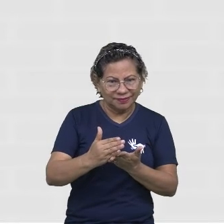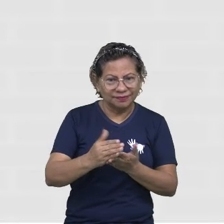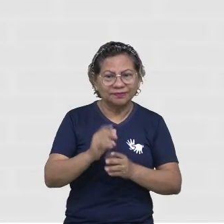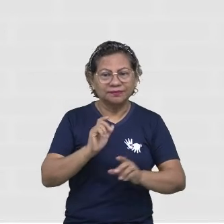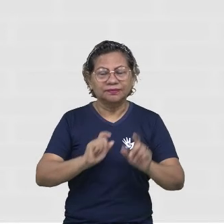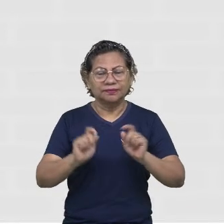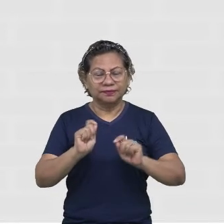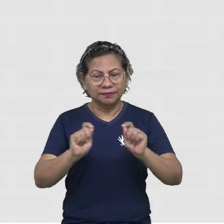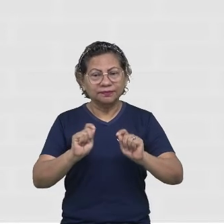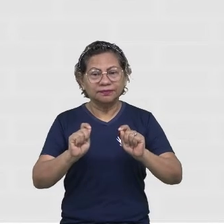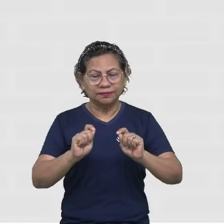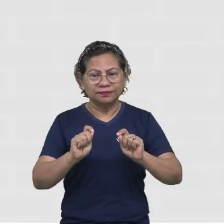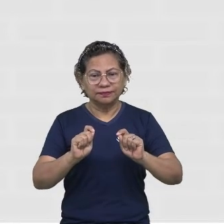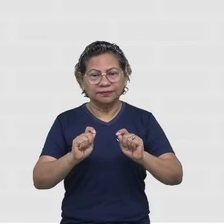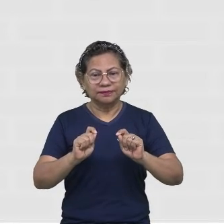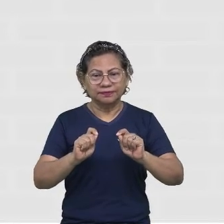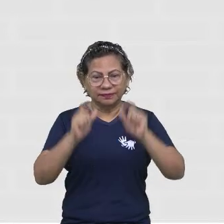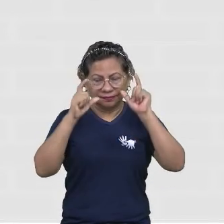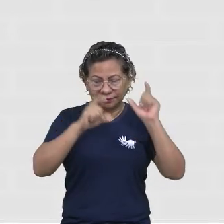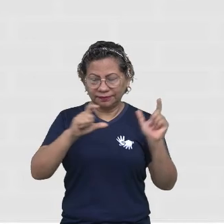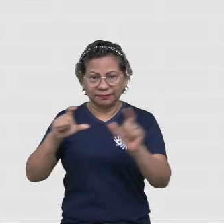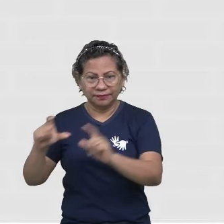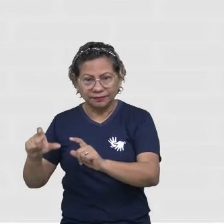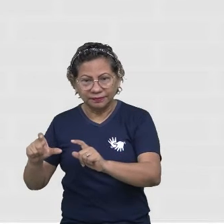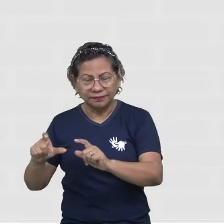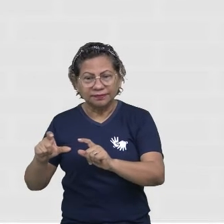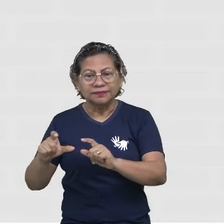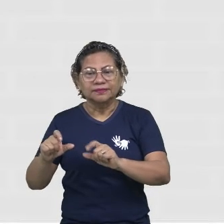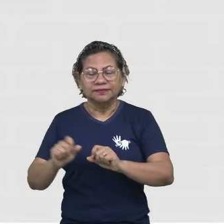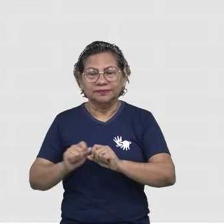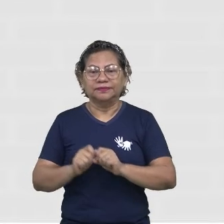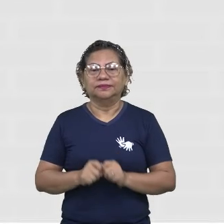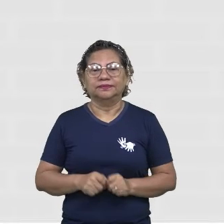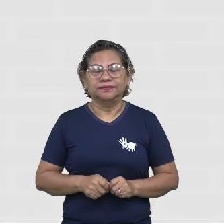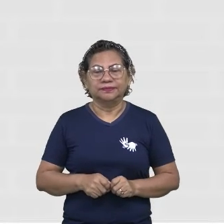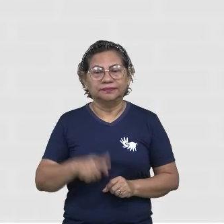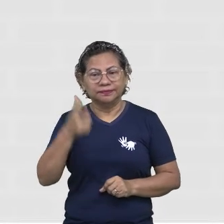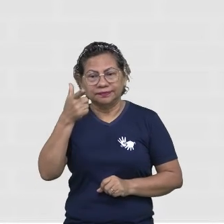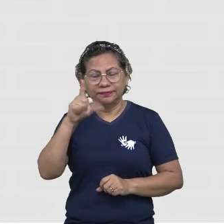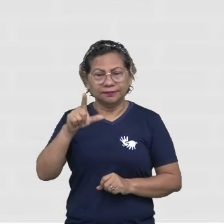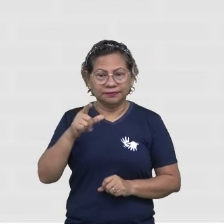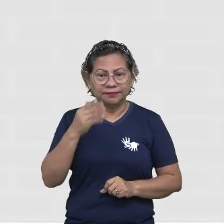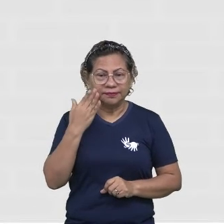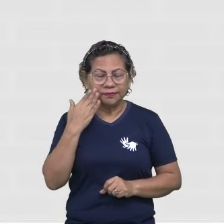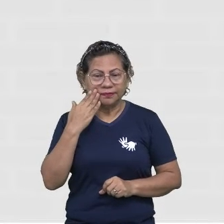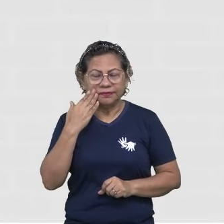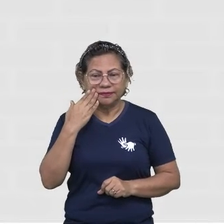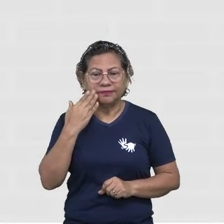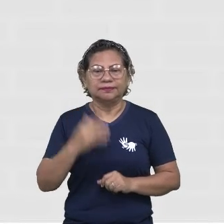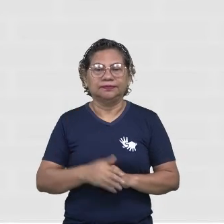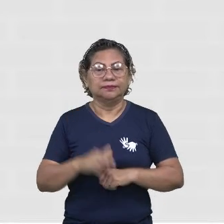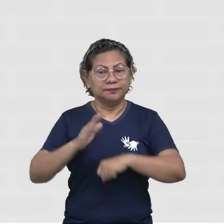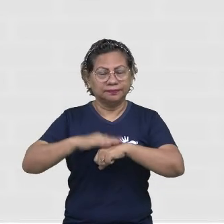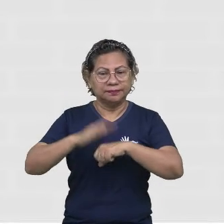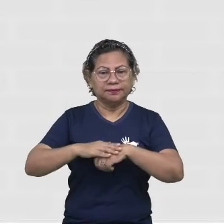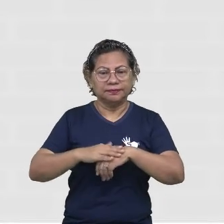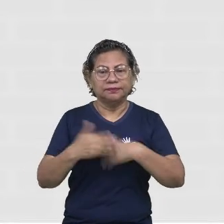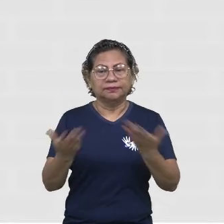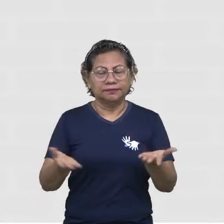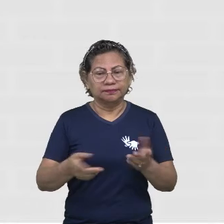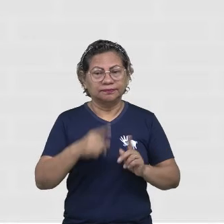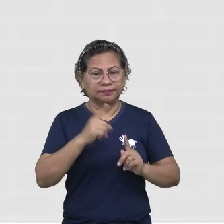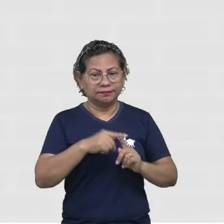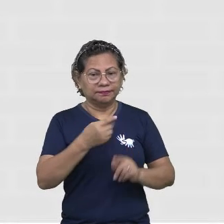o óculos escuro e conseguir ver mais colorido? Qual a minha missão? Qual o meu